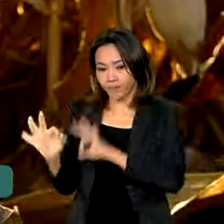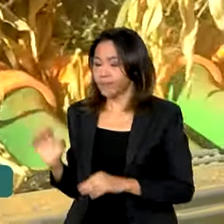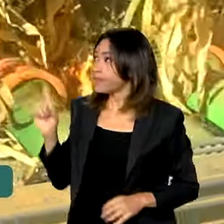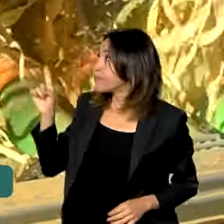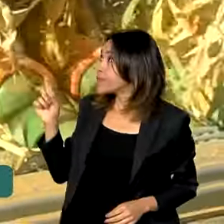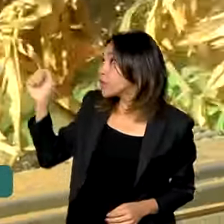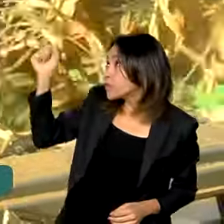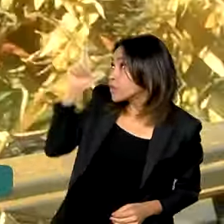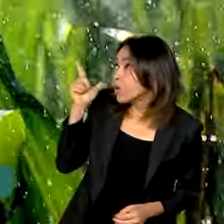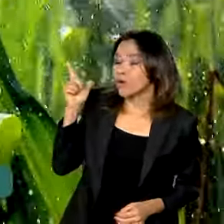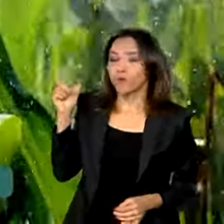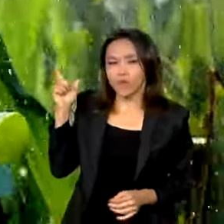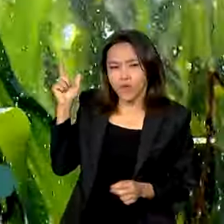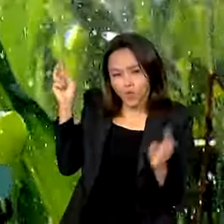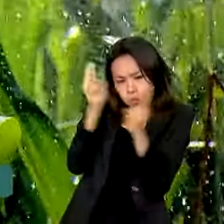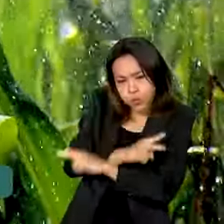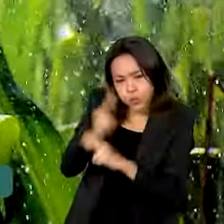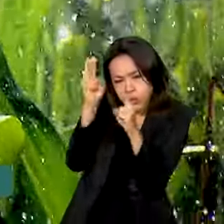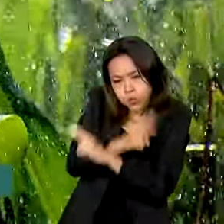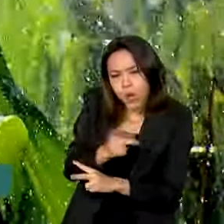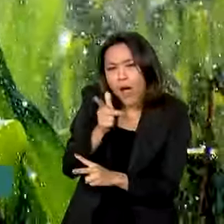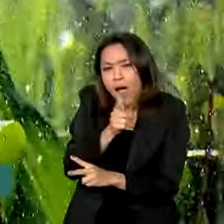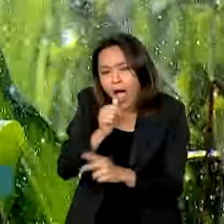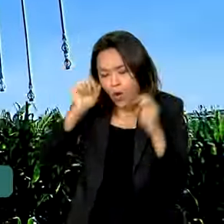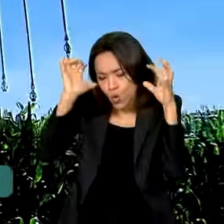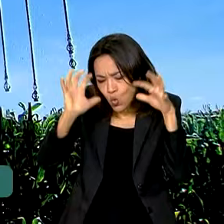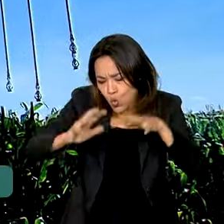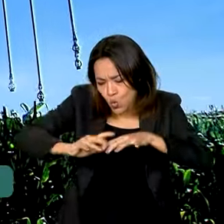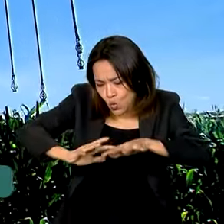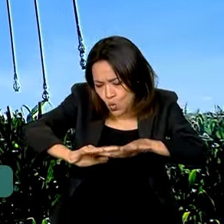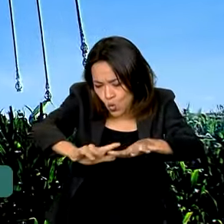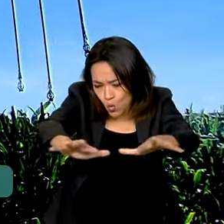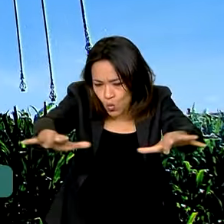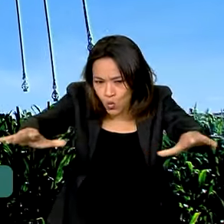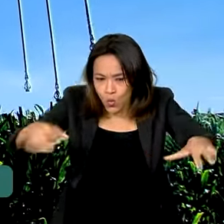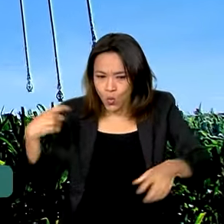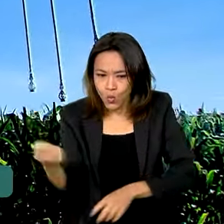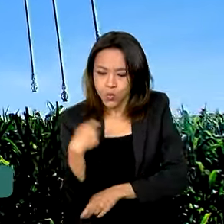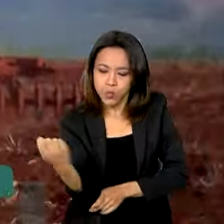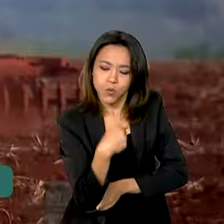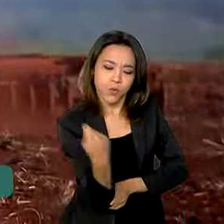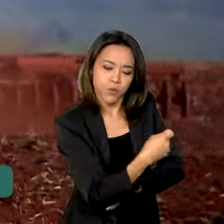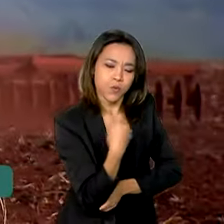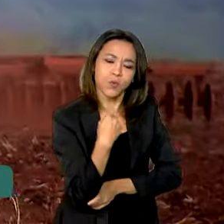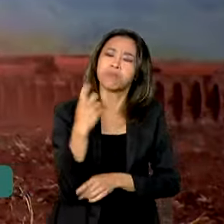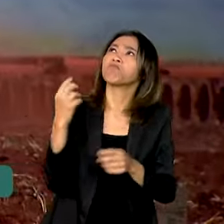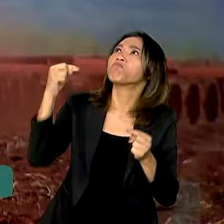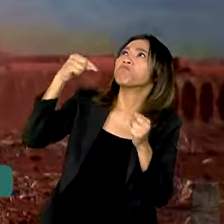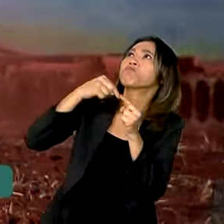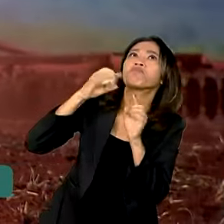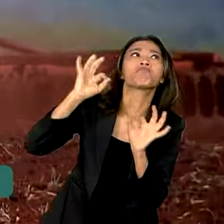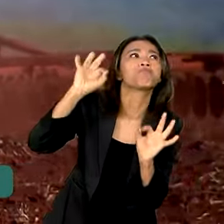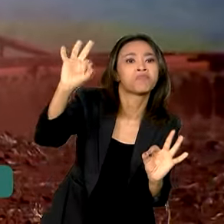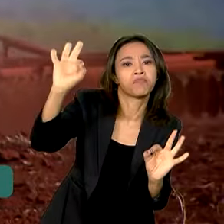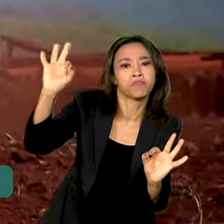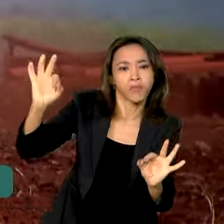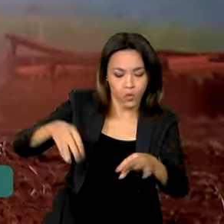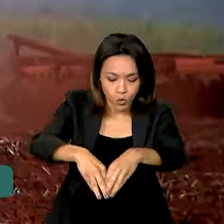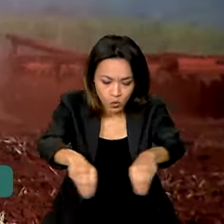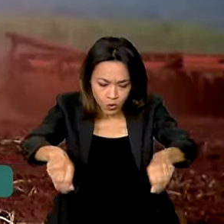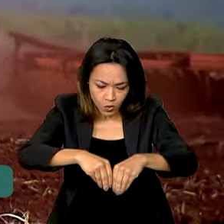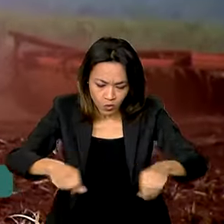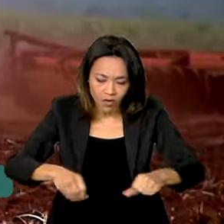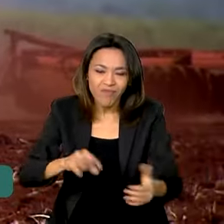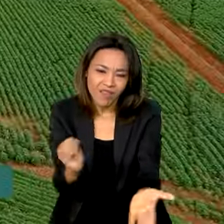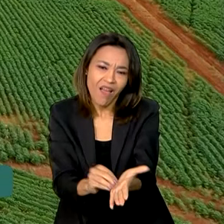Sol, vento e água em abundância. Apesar do clima favorável, o solo brasileiro é carente